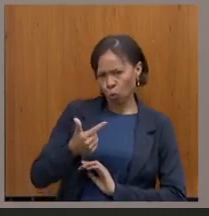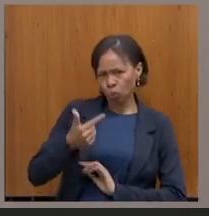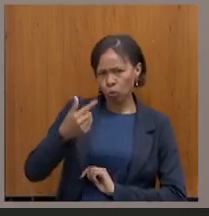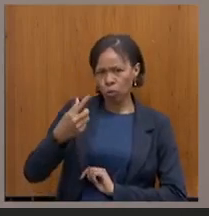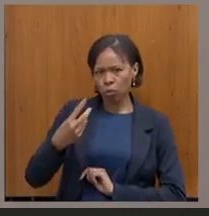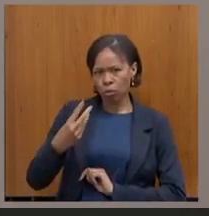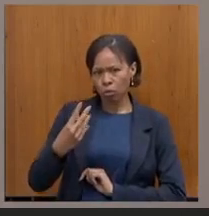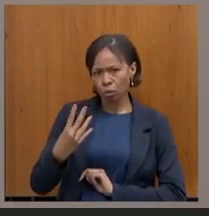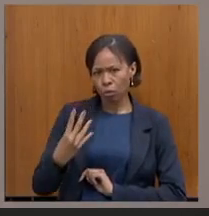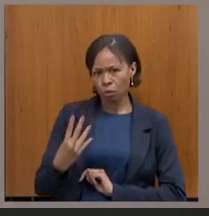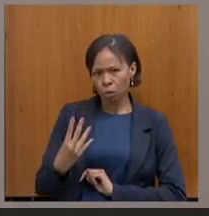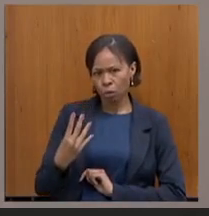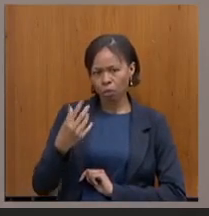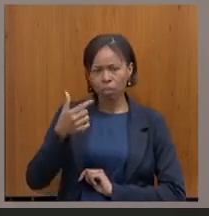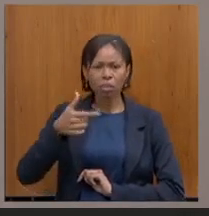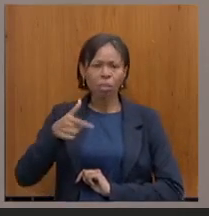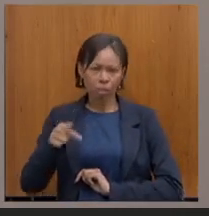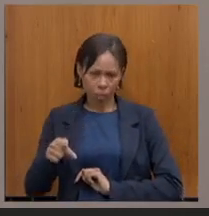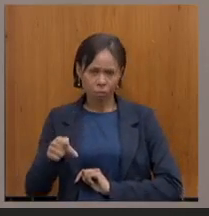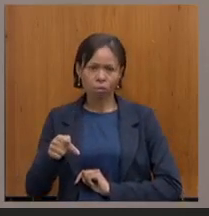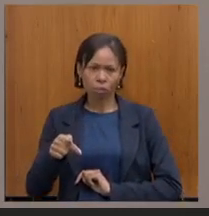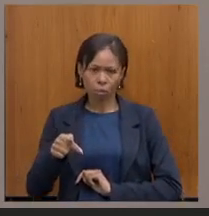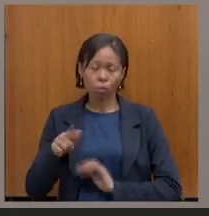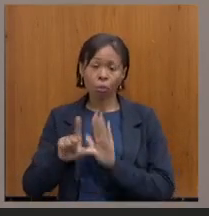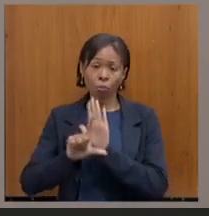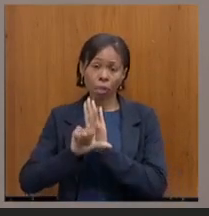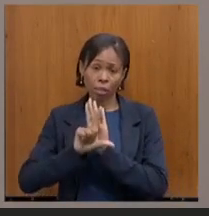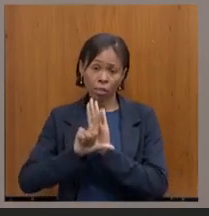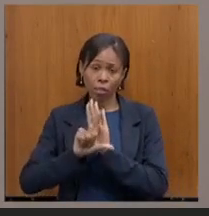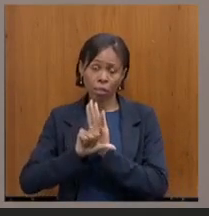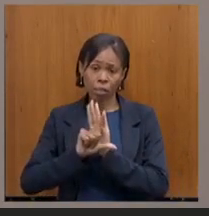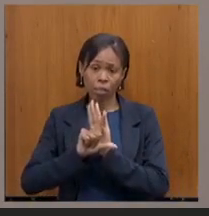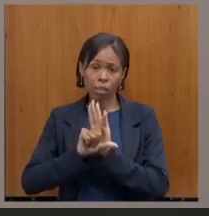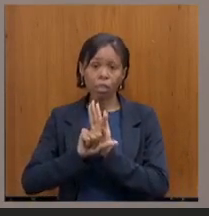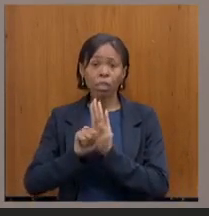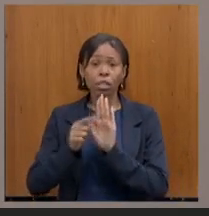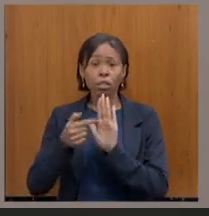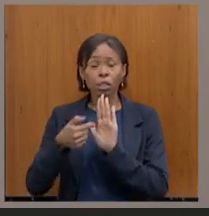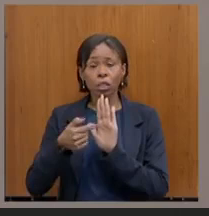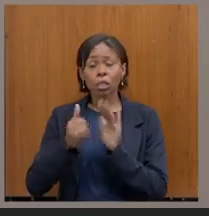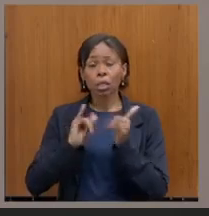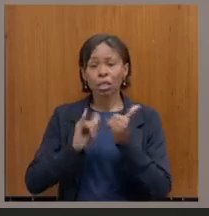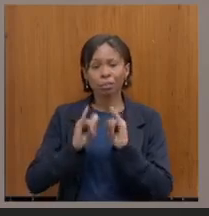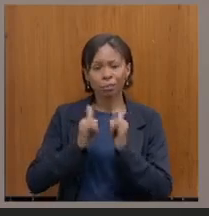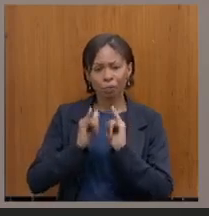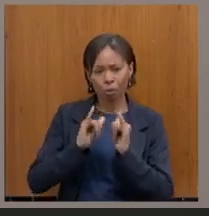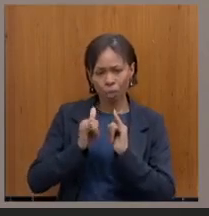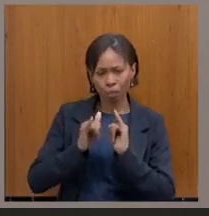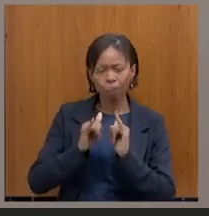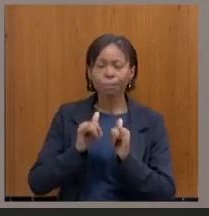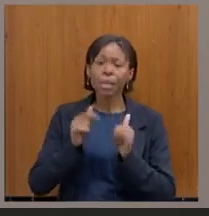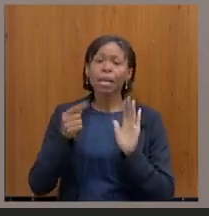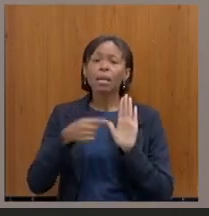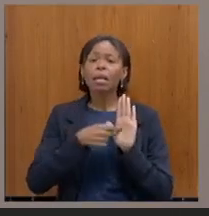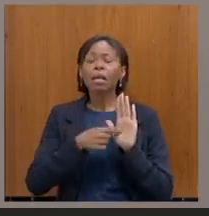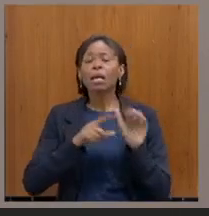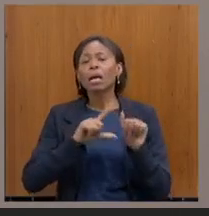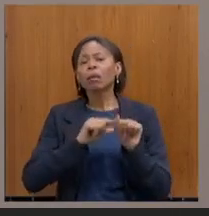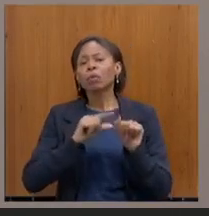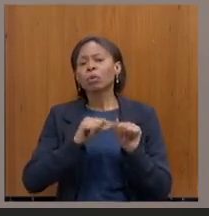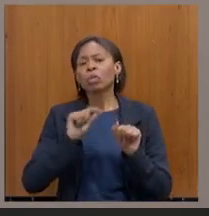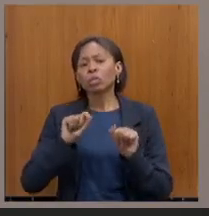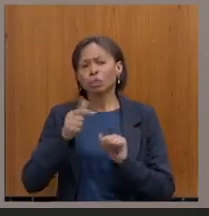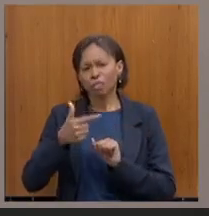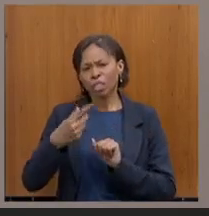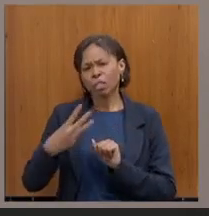4 e 7 da lei de acesso à informação. O que diz esse artigo? Artigo